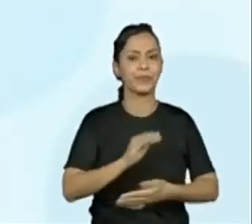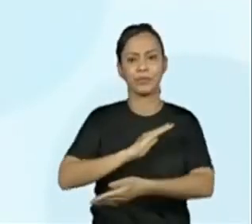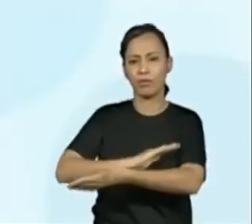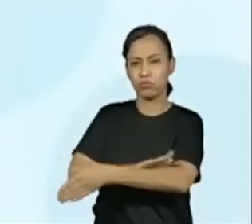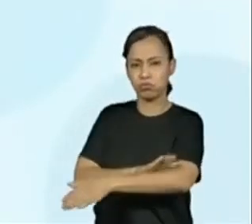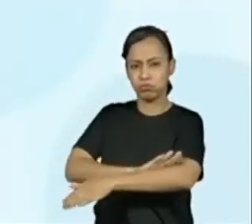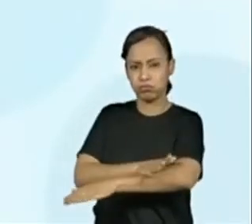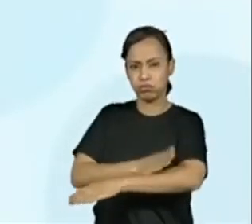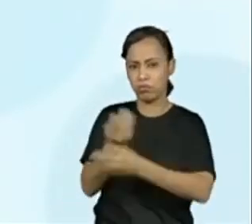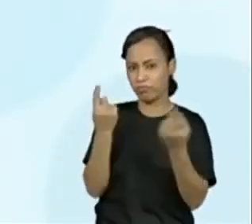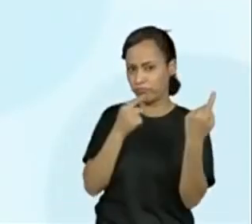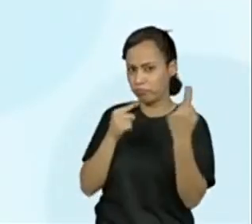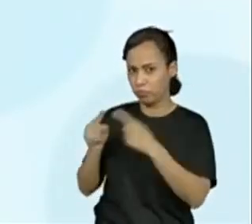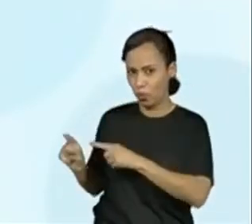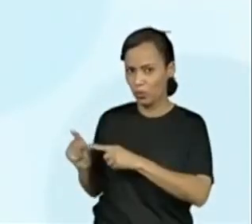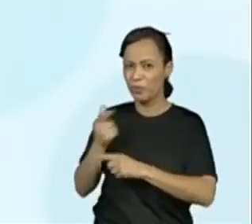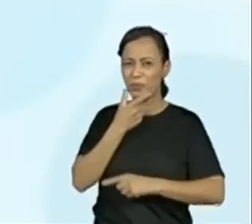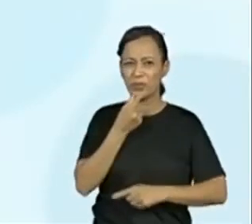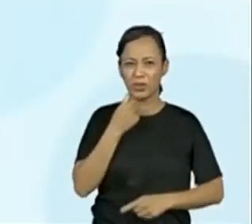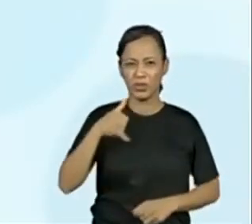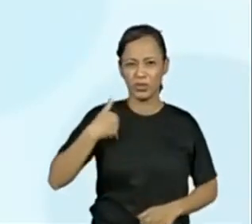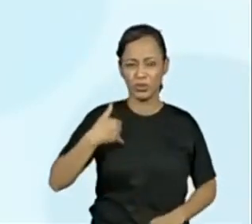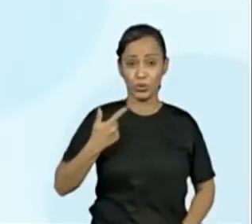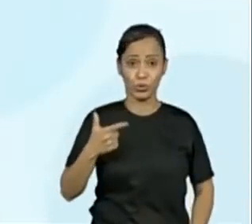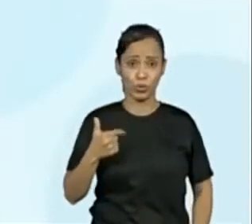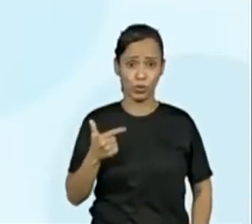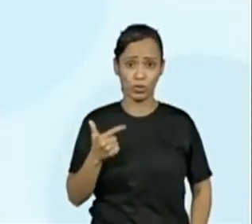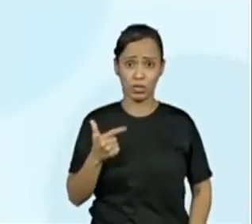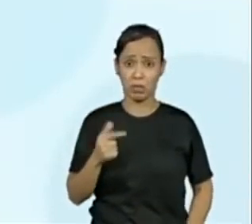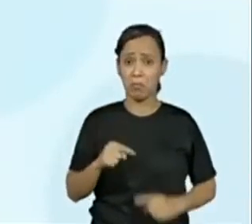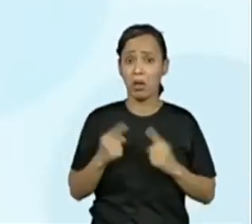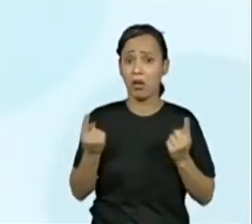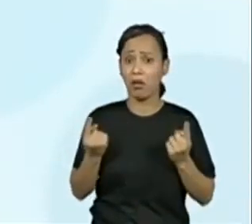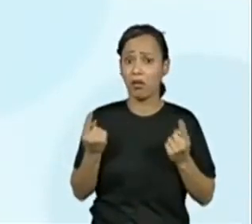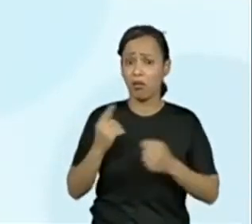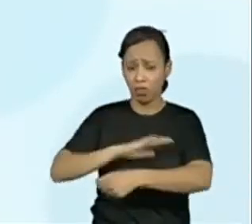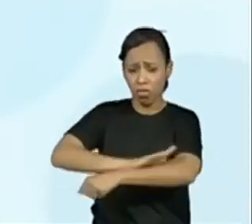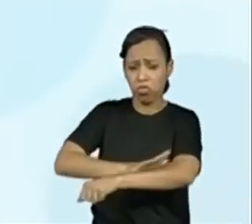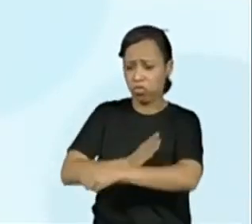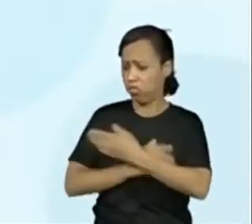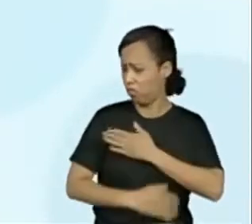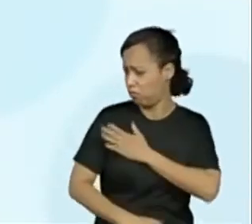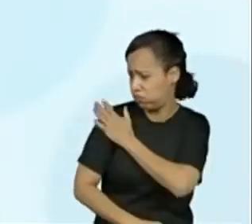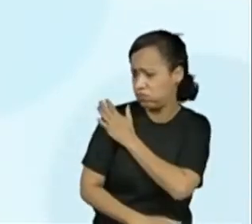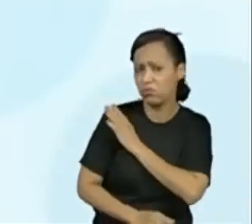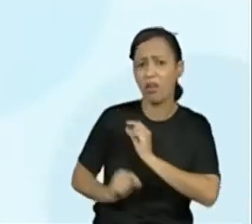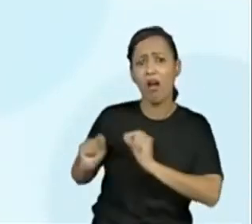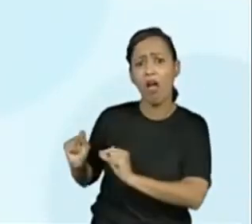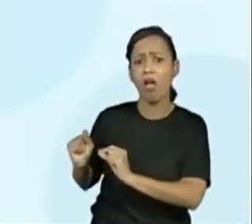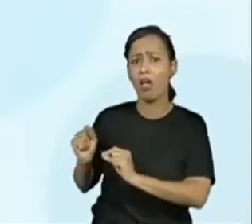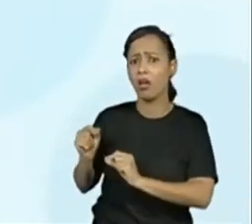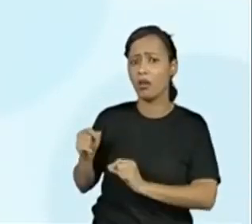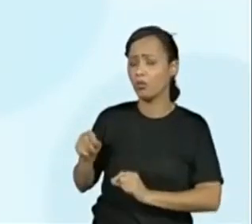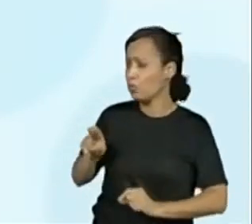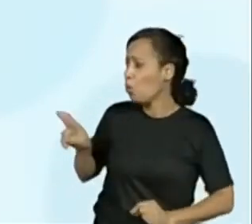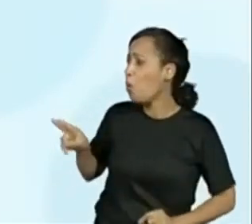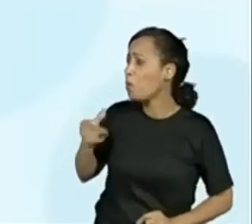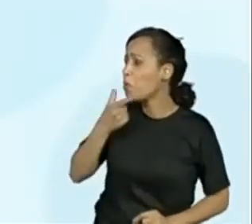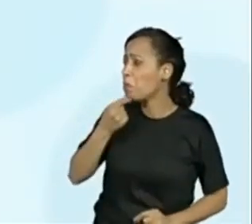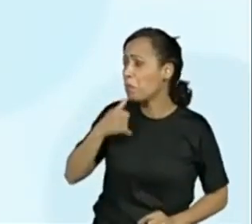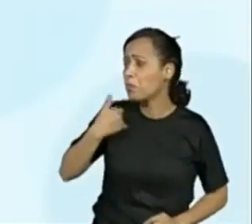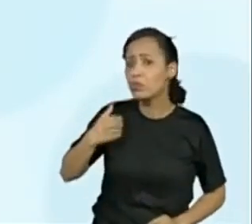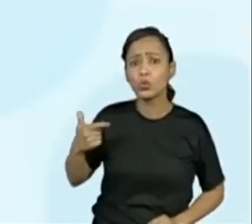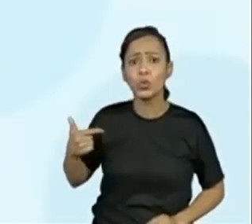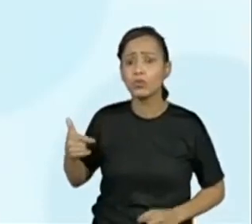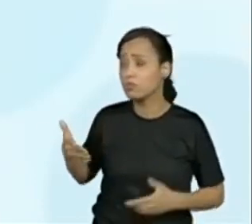sofridos pelo garoto de 12 anos, mas ele não traz informações sobre quem é o garoto, onde o garoto vive, tudo